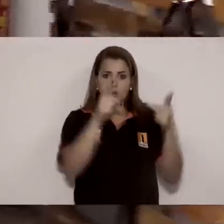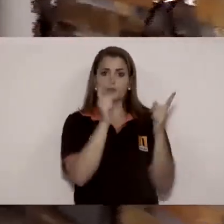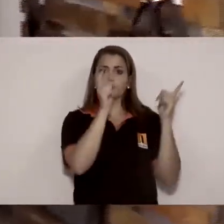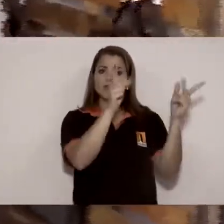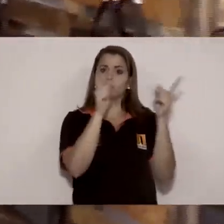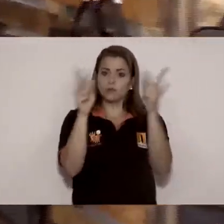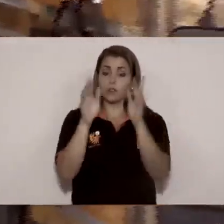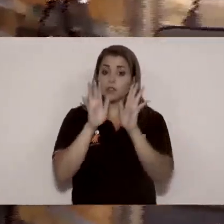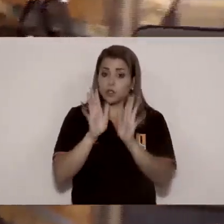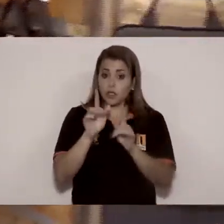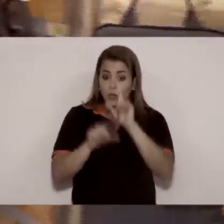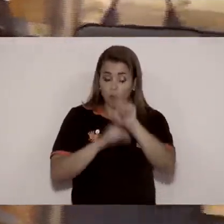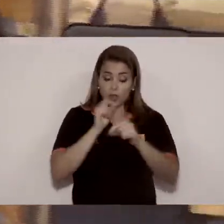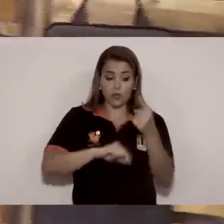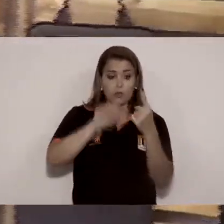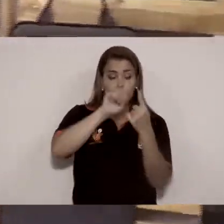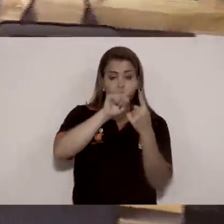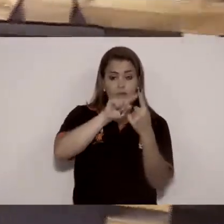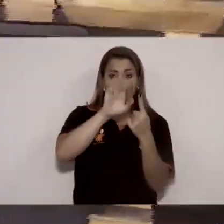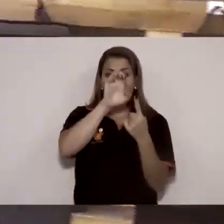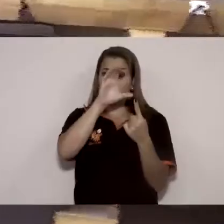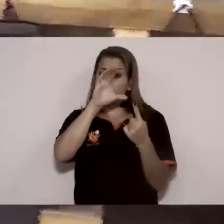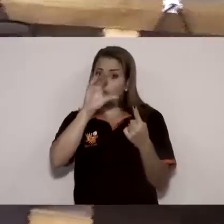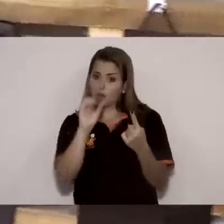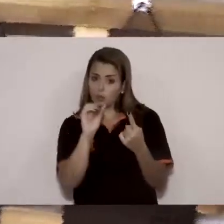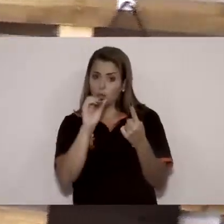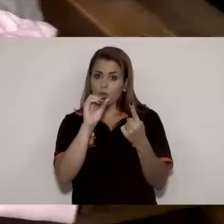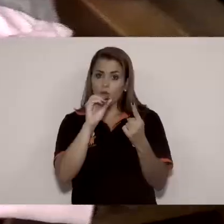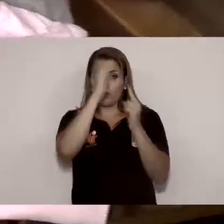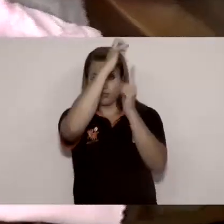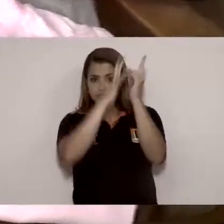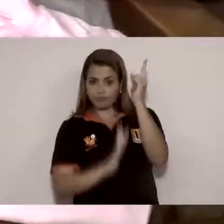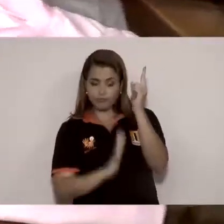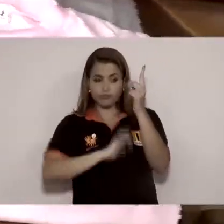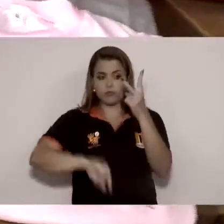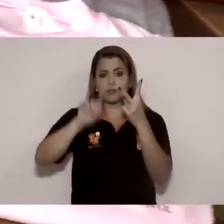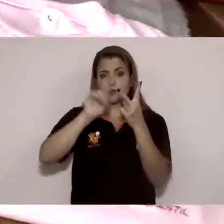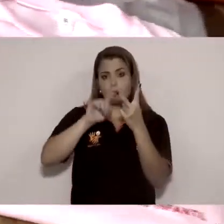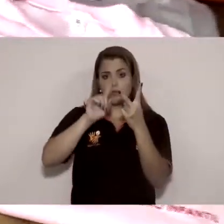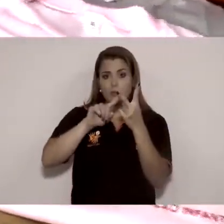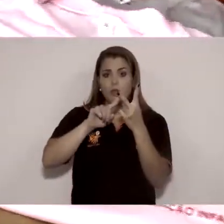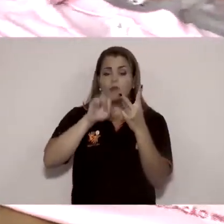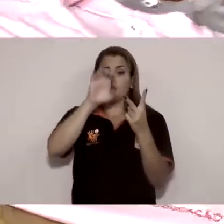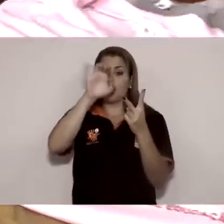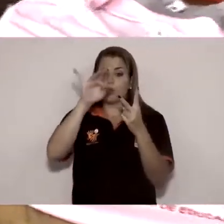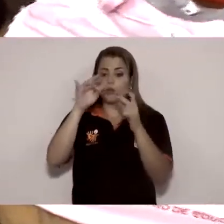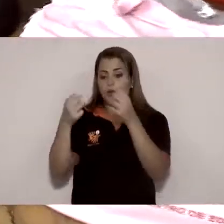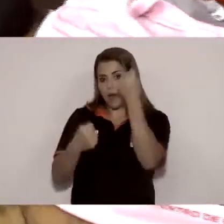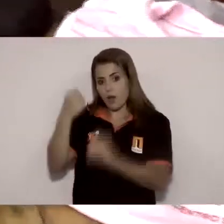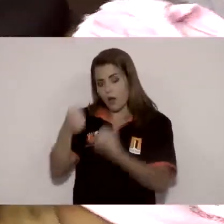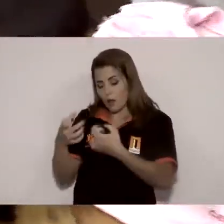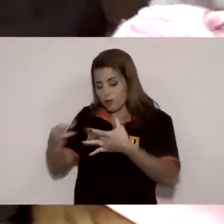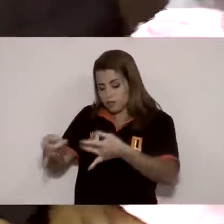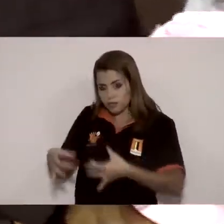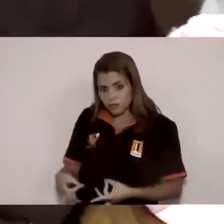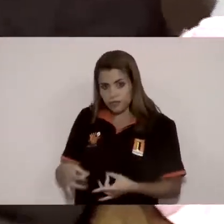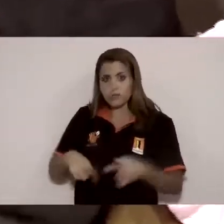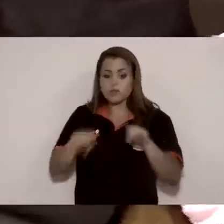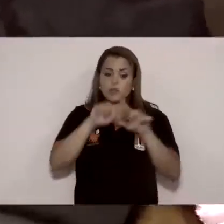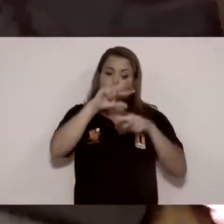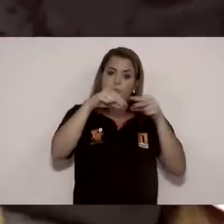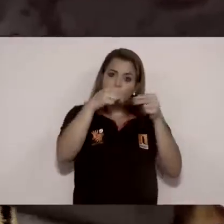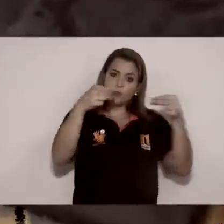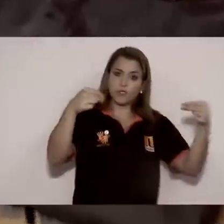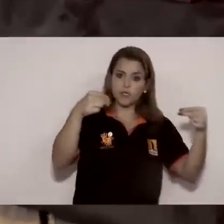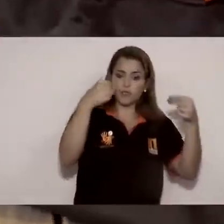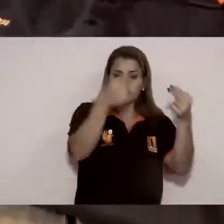comercializadas as linhas EcoBanner, EcoCar, vestuário, brindes e